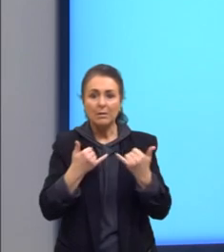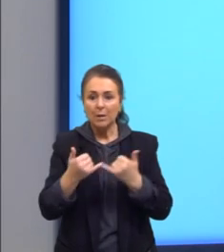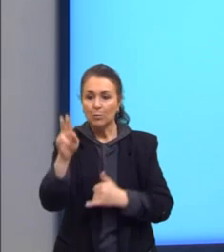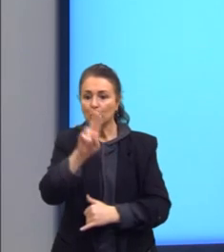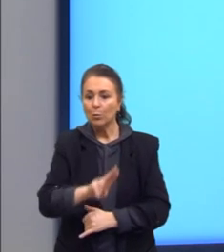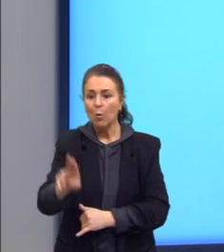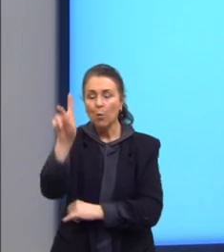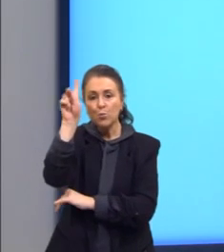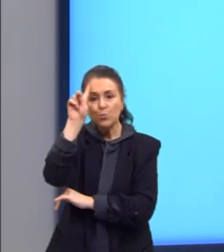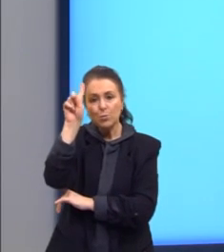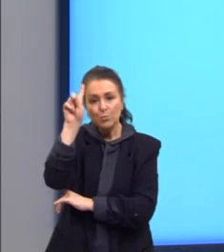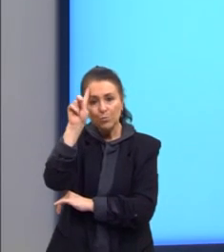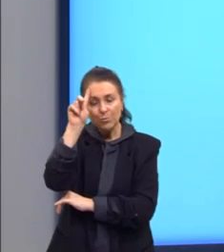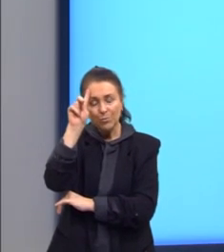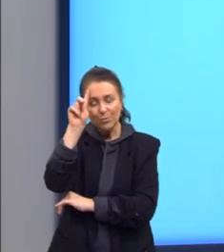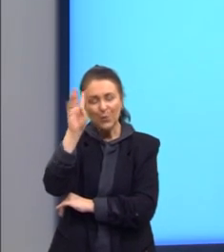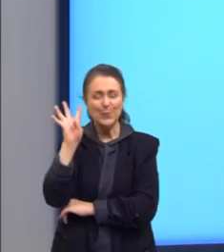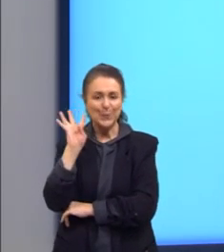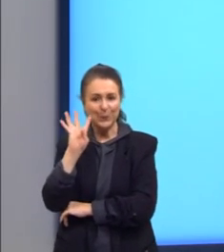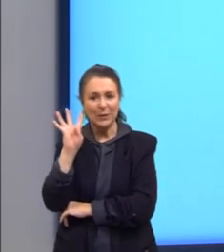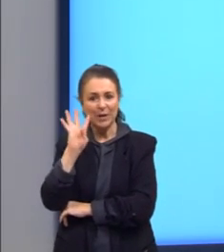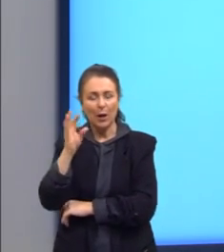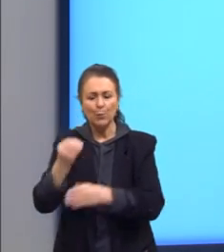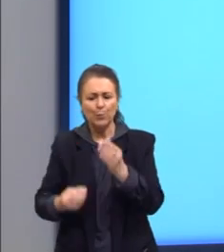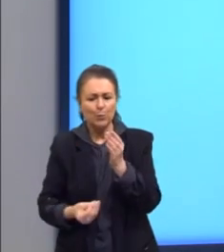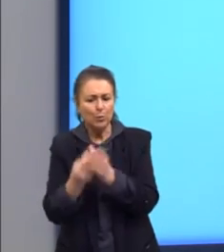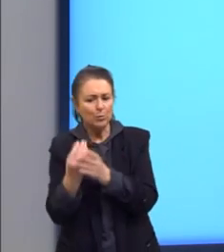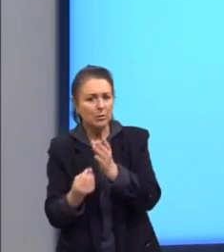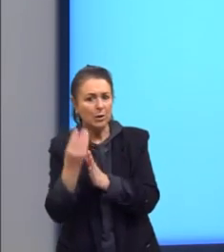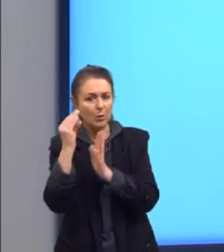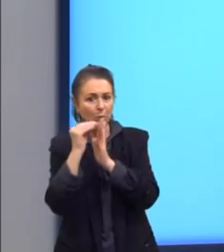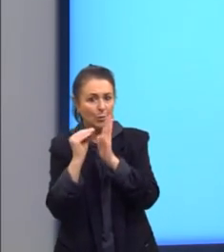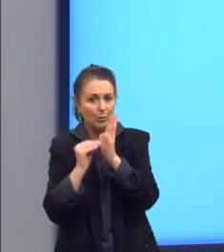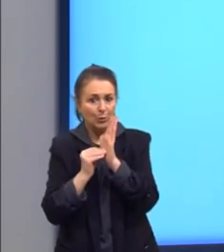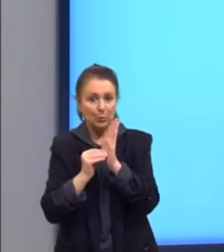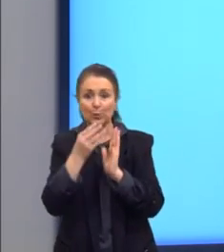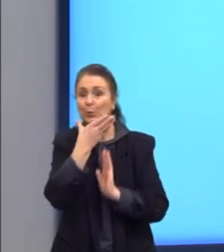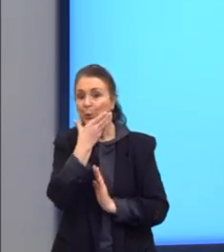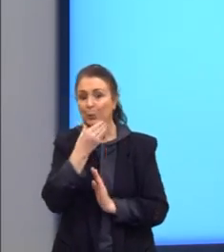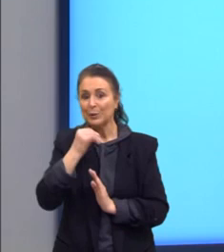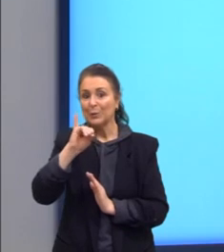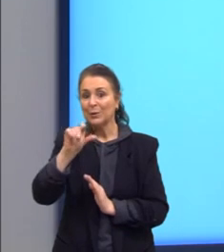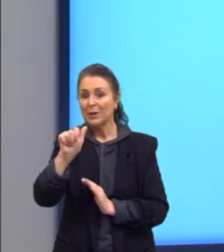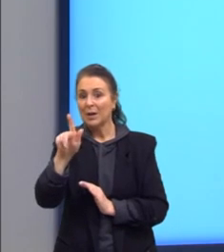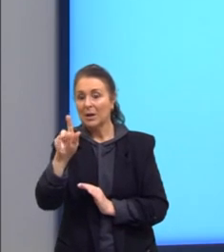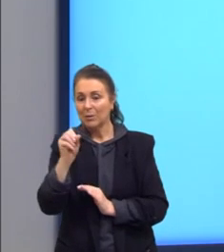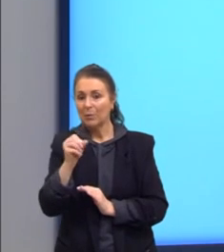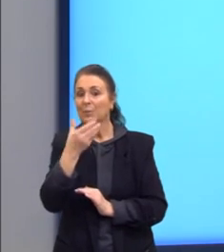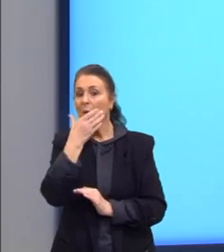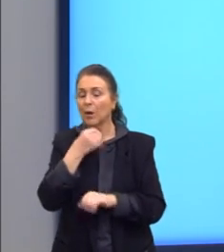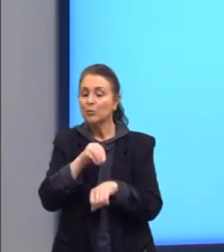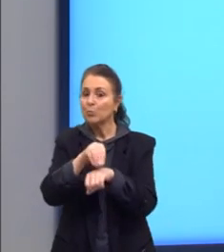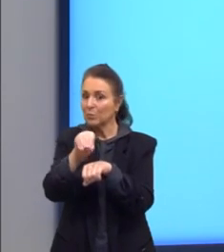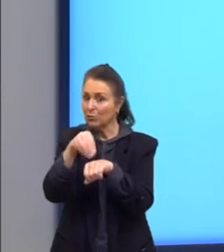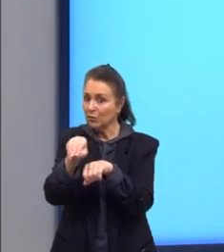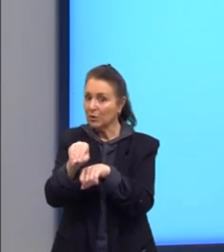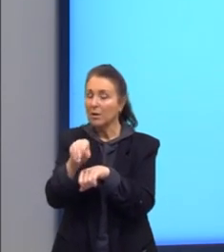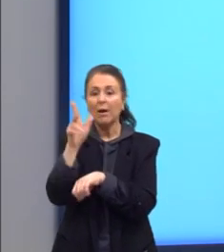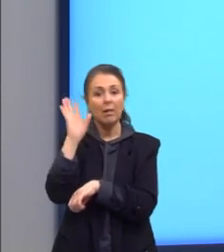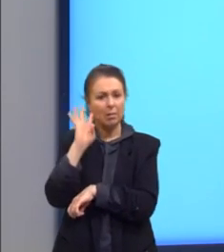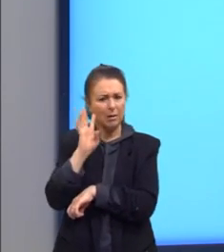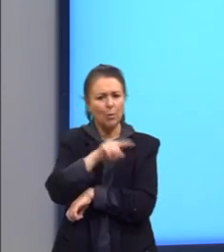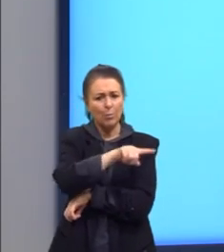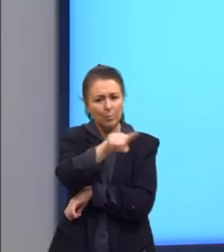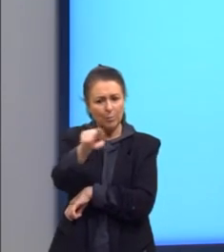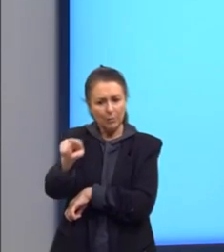a dia. Então, é muito bacana ver a produção de conteúdo do Iago. E eu acho que é uma dica bastante legal para vocês